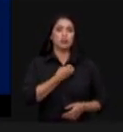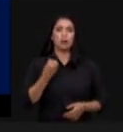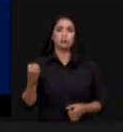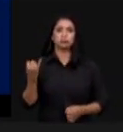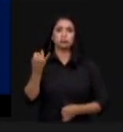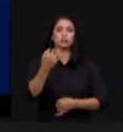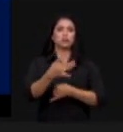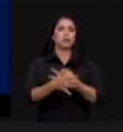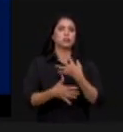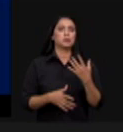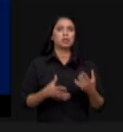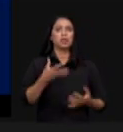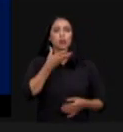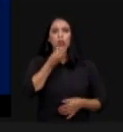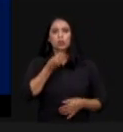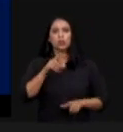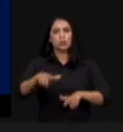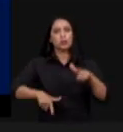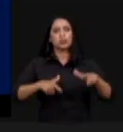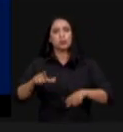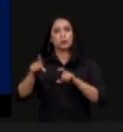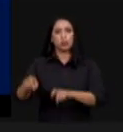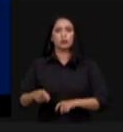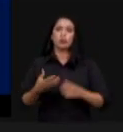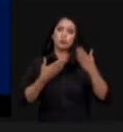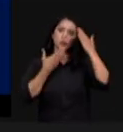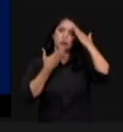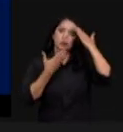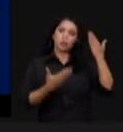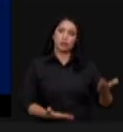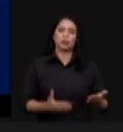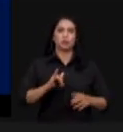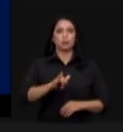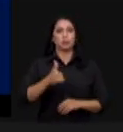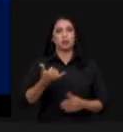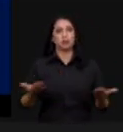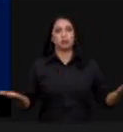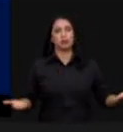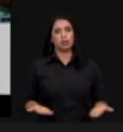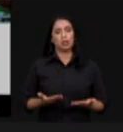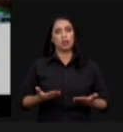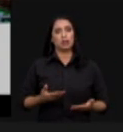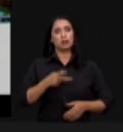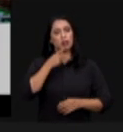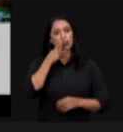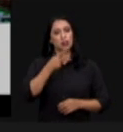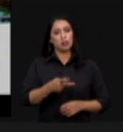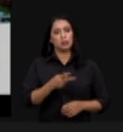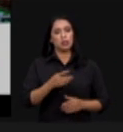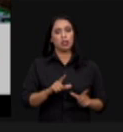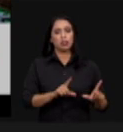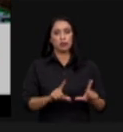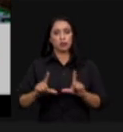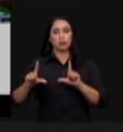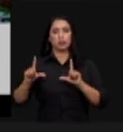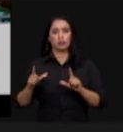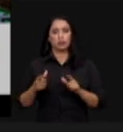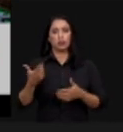de produtores rurais e suas famílias desse país. Muito obrigado pela oportunidade. e vou passar a palavra para o próximo